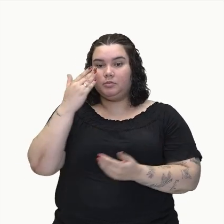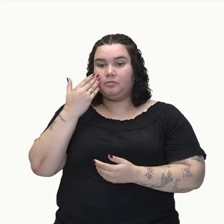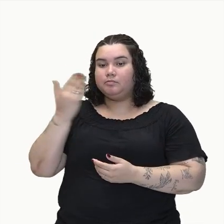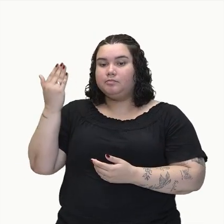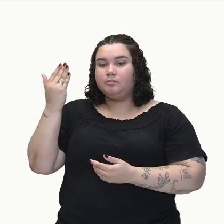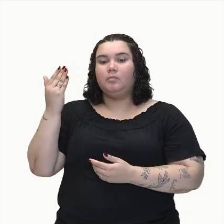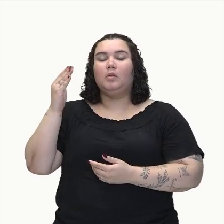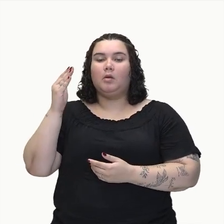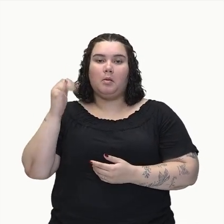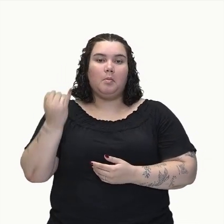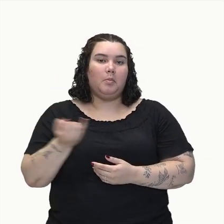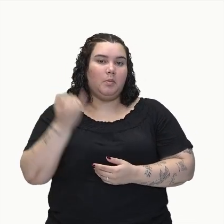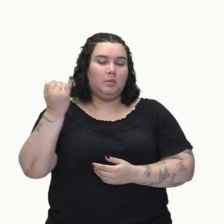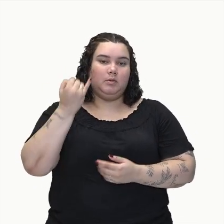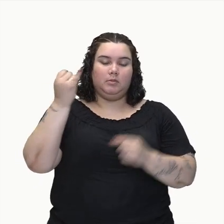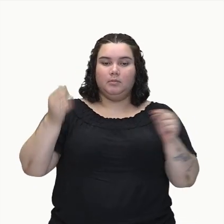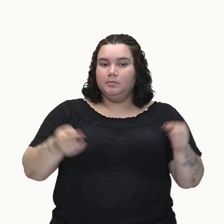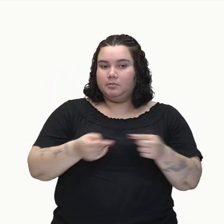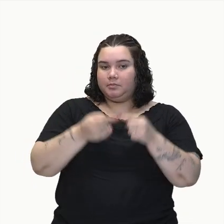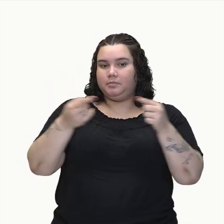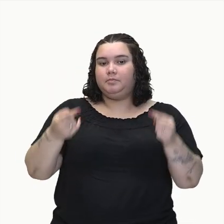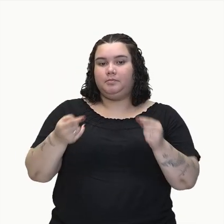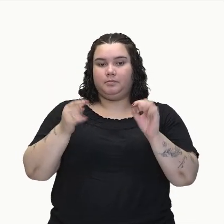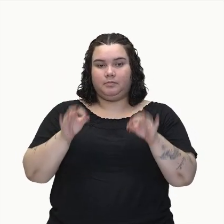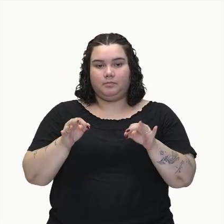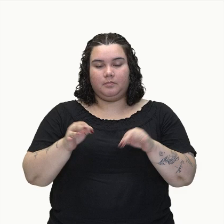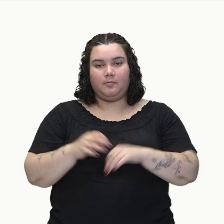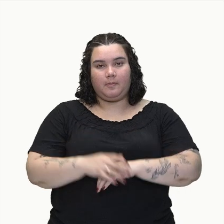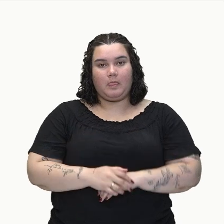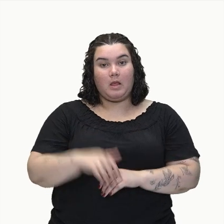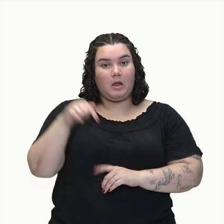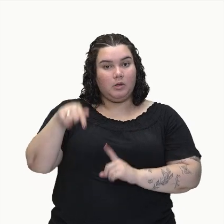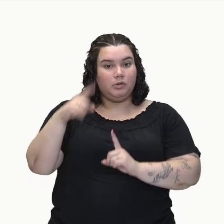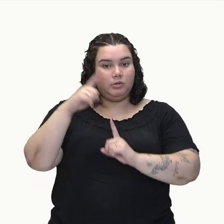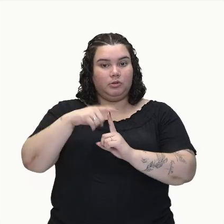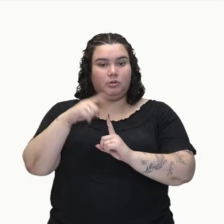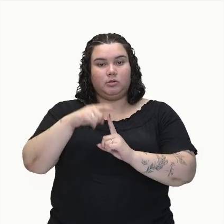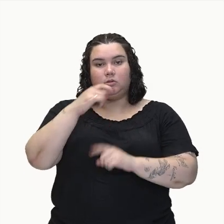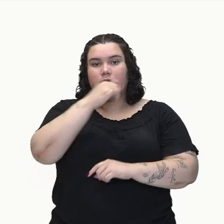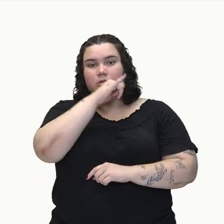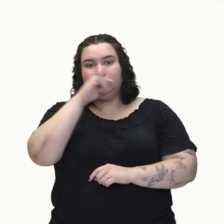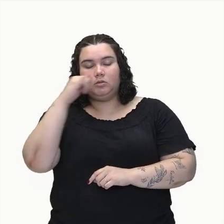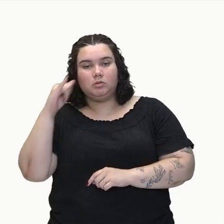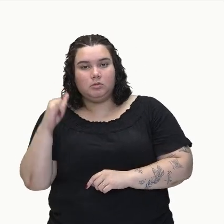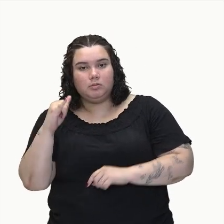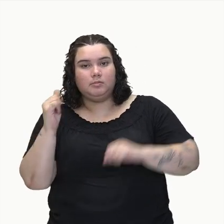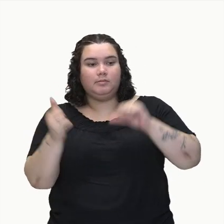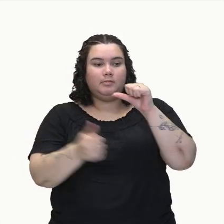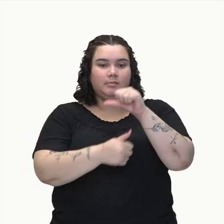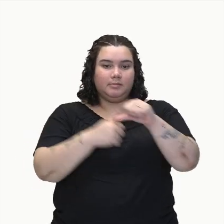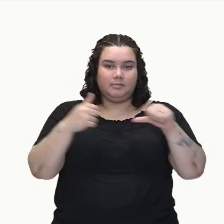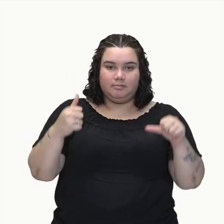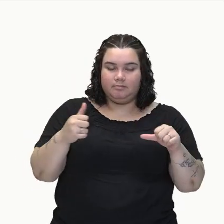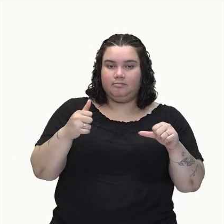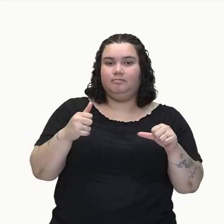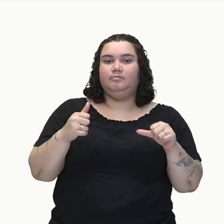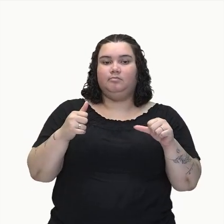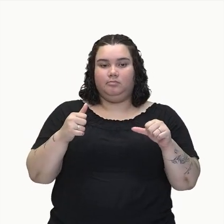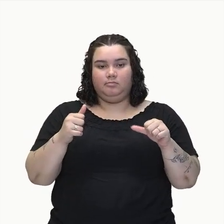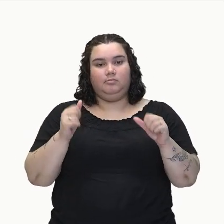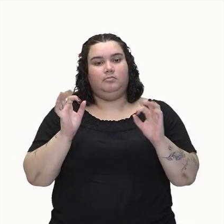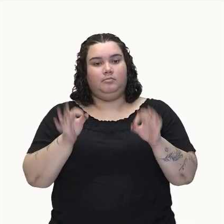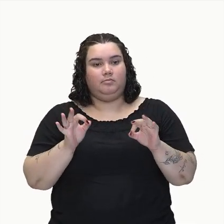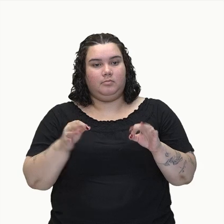mecânica sendo convertida, sendo transferida, aqui ó, sendo convertida, sendo transferida